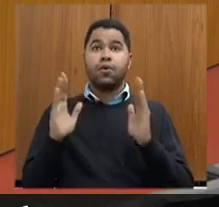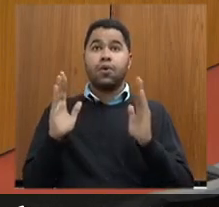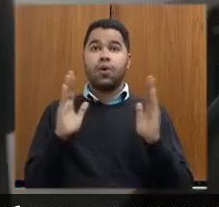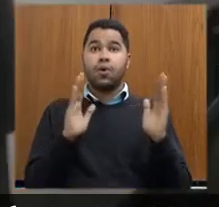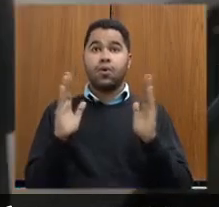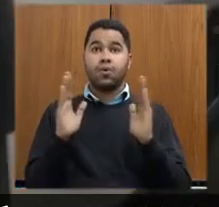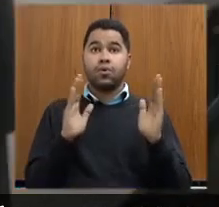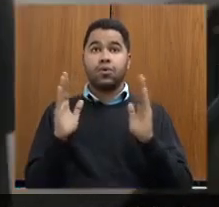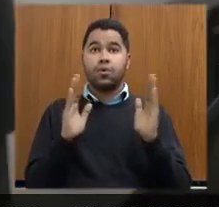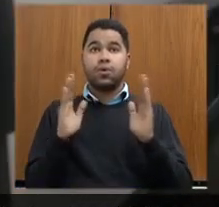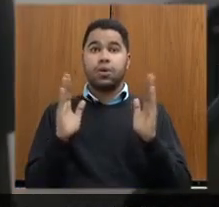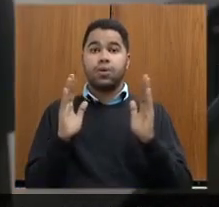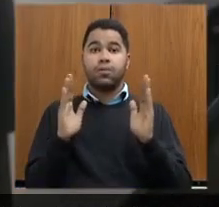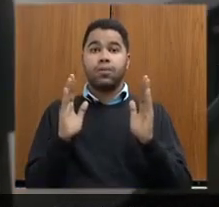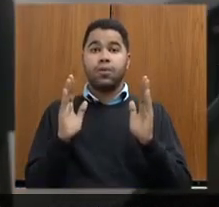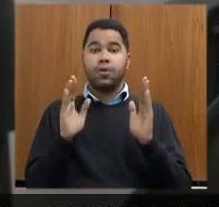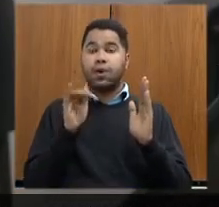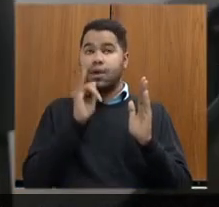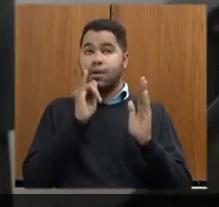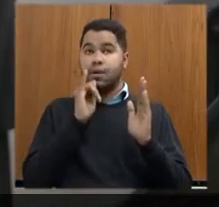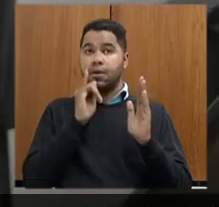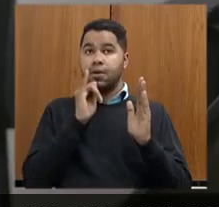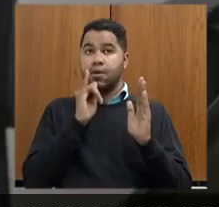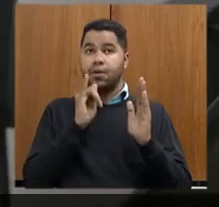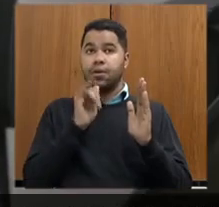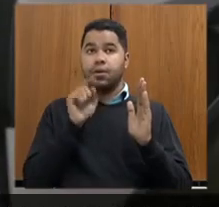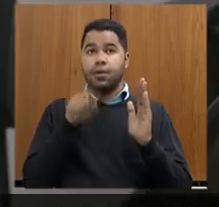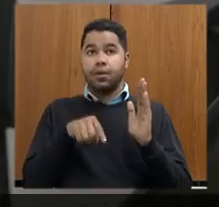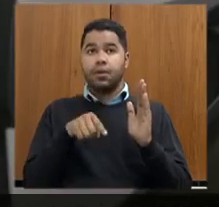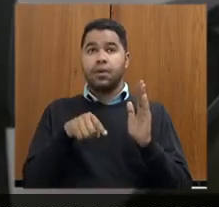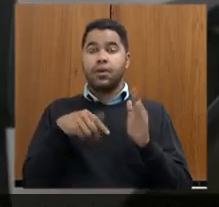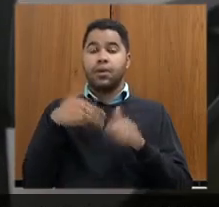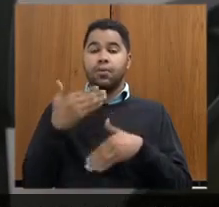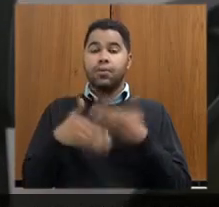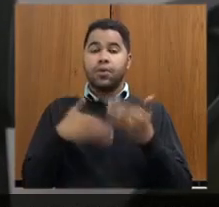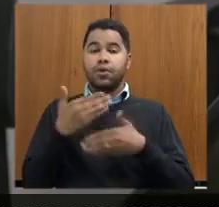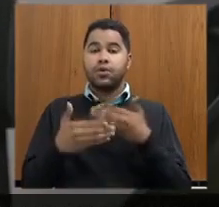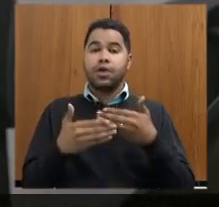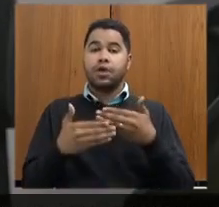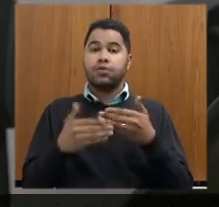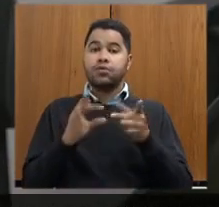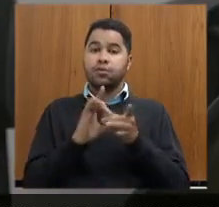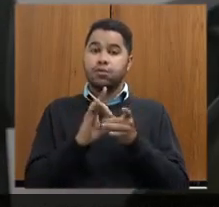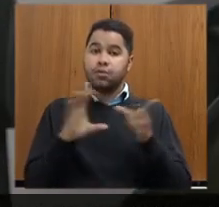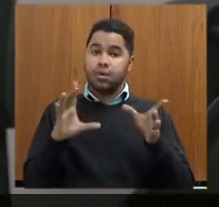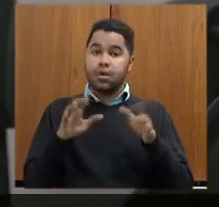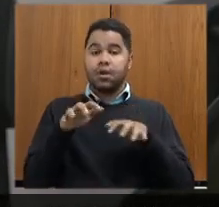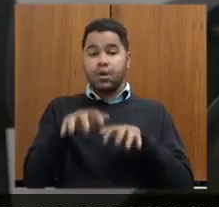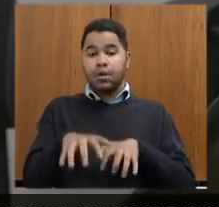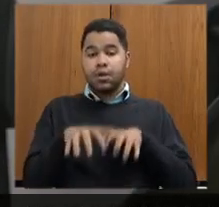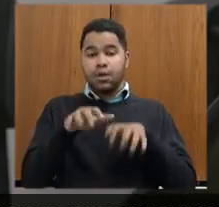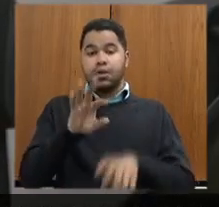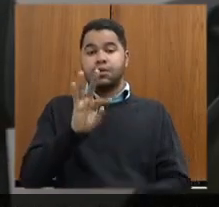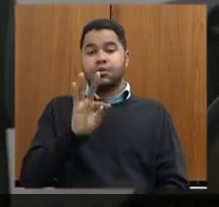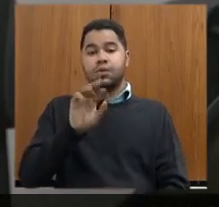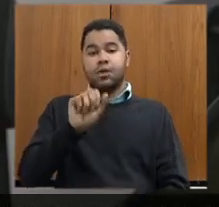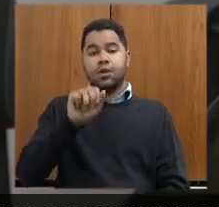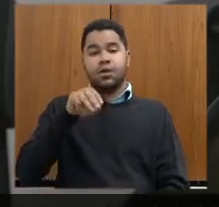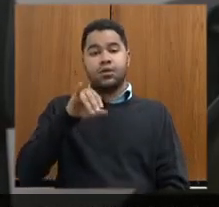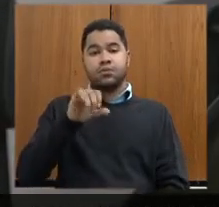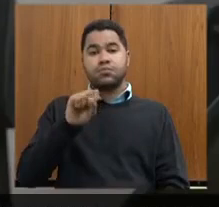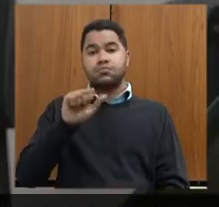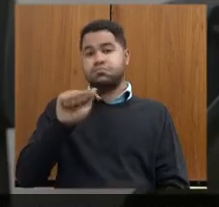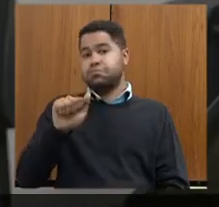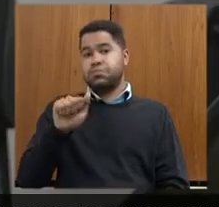foi deferido ao que foi determinado que o processo do licenciamento da mineradora Tamisa foi colocado como